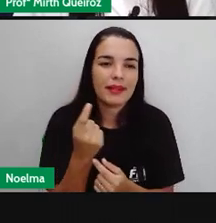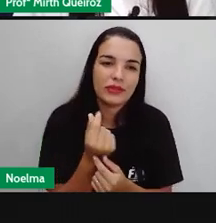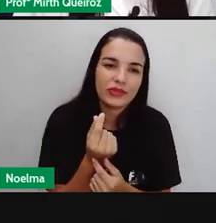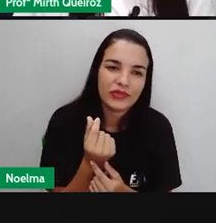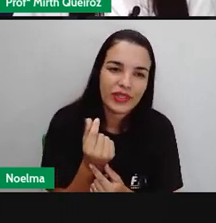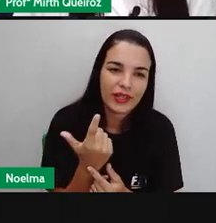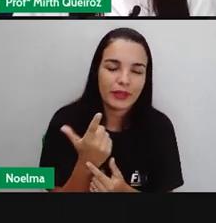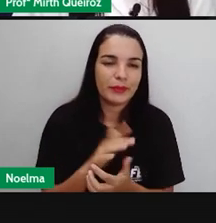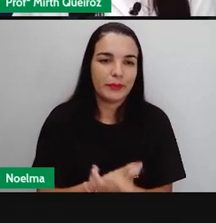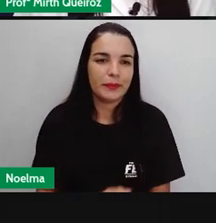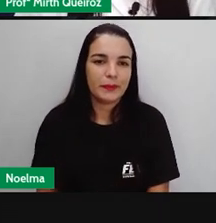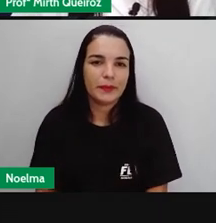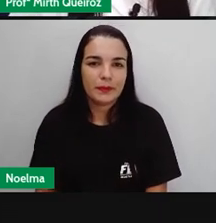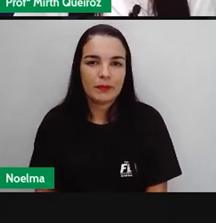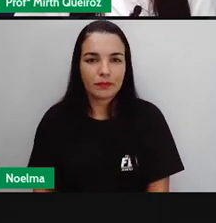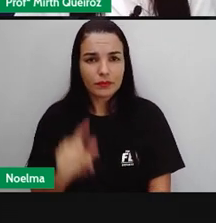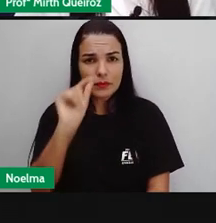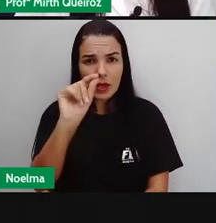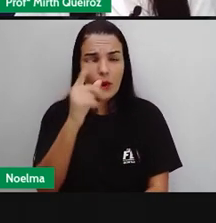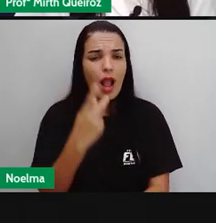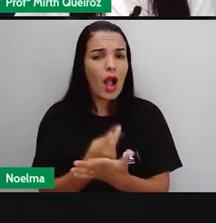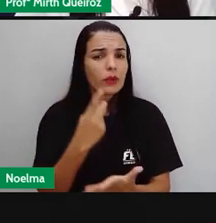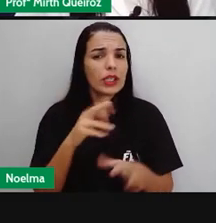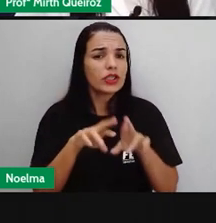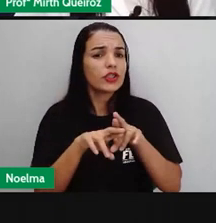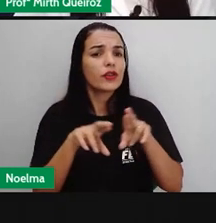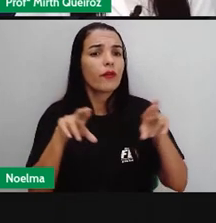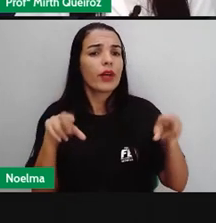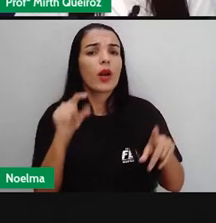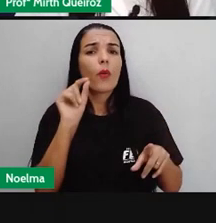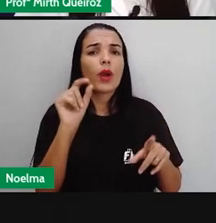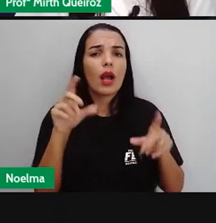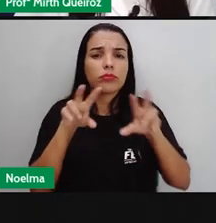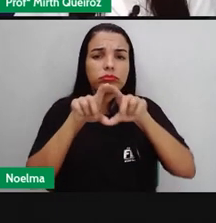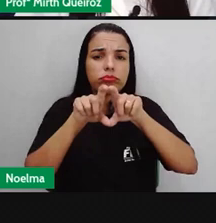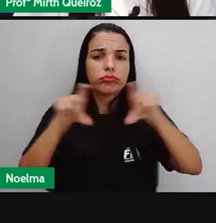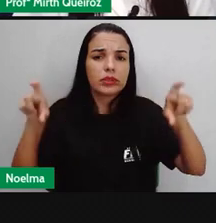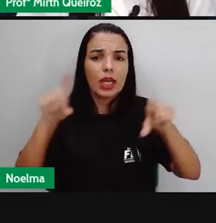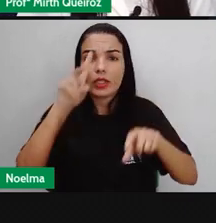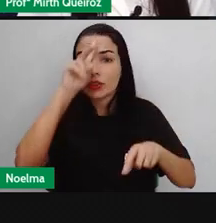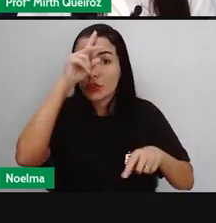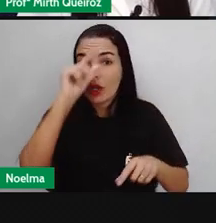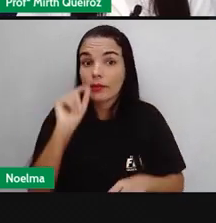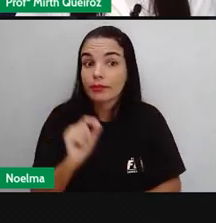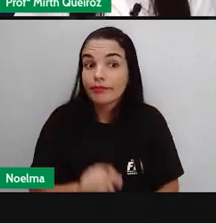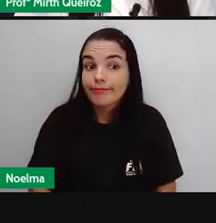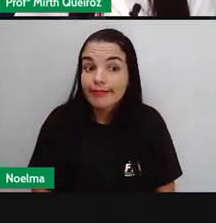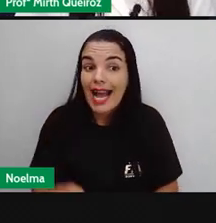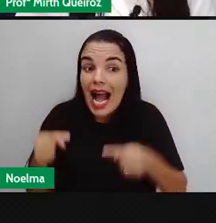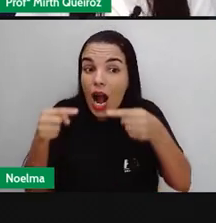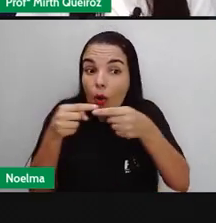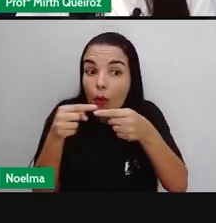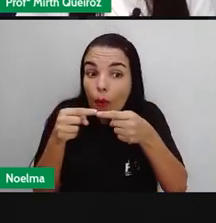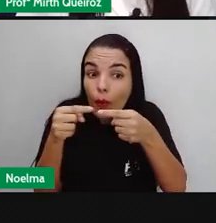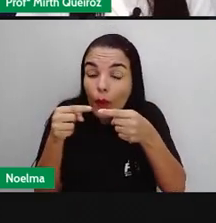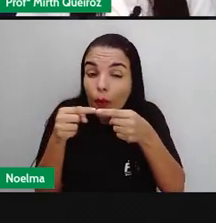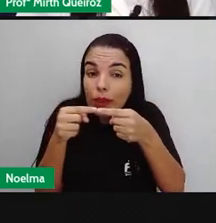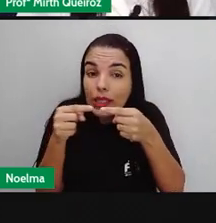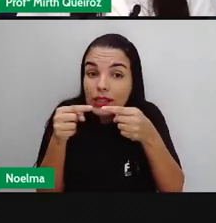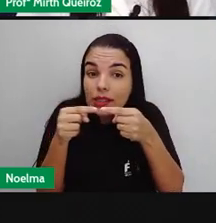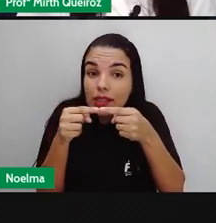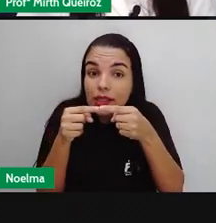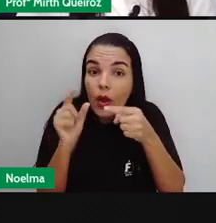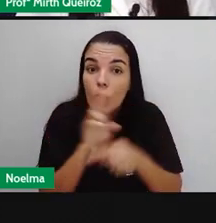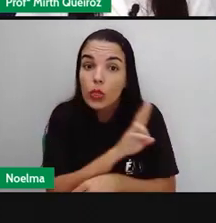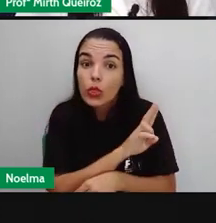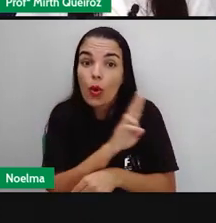né? O quê que aconteceu de diferente no trecho da história? A concordância